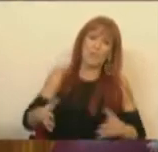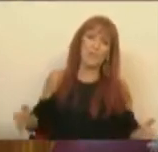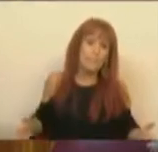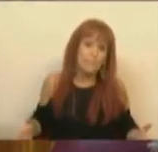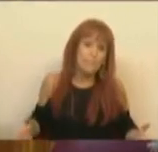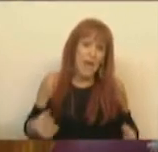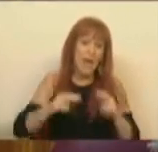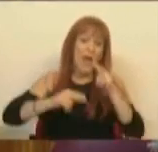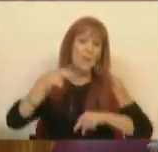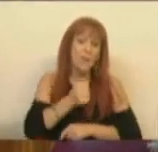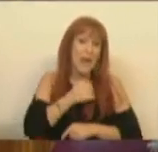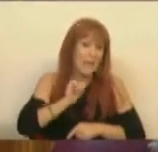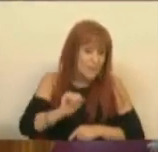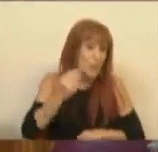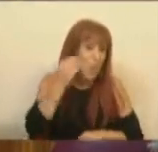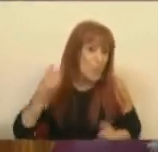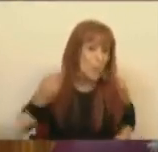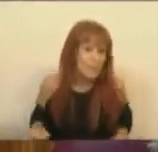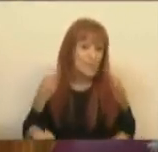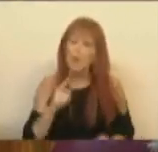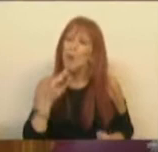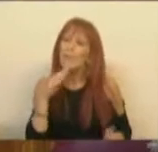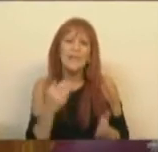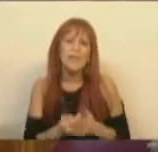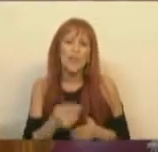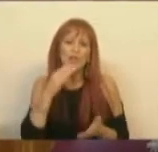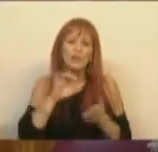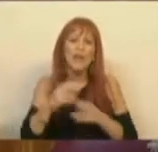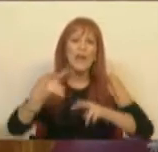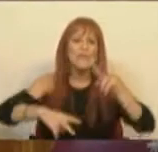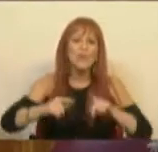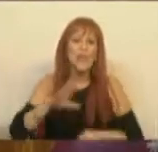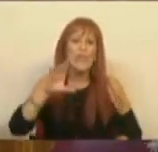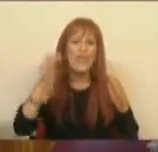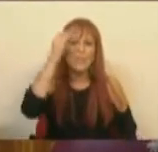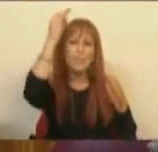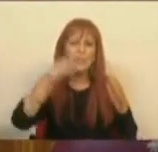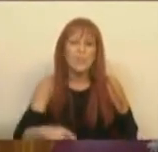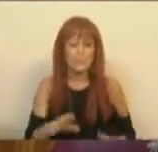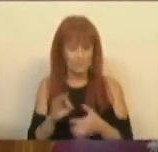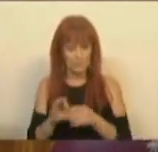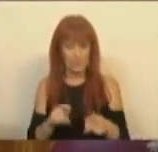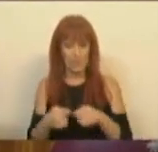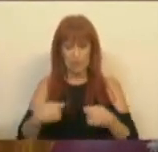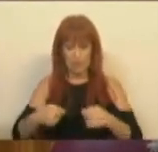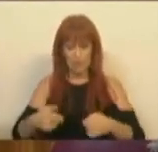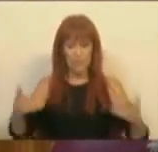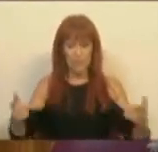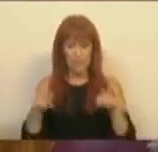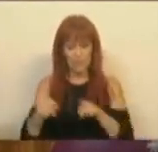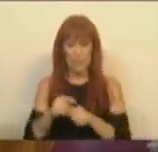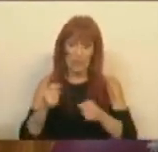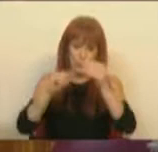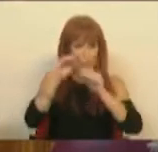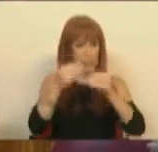as obras nas suas casas? Chama-se a isso um crédito fiscal de 10% sobre as despesas para o